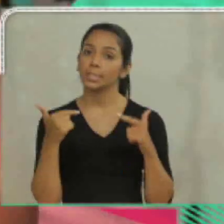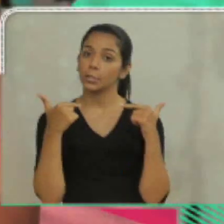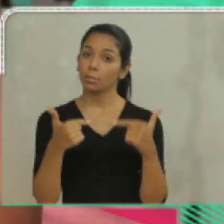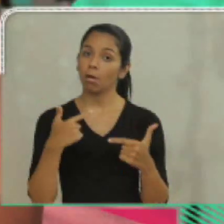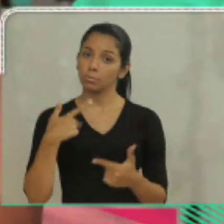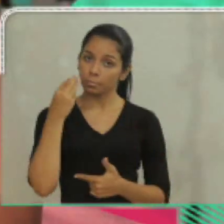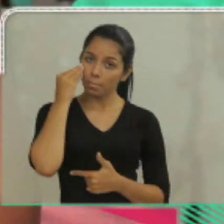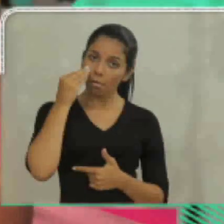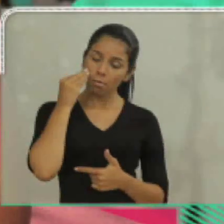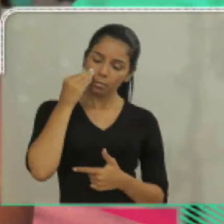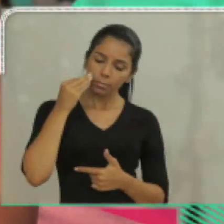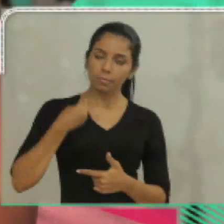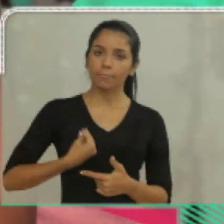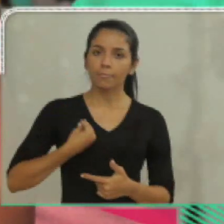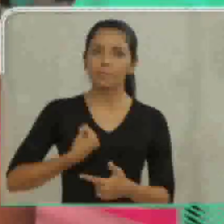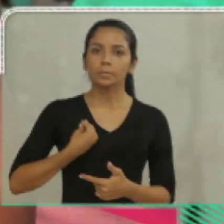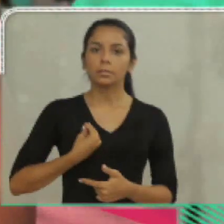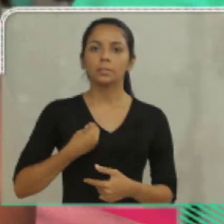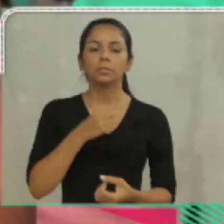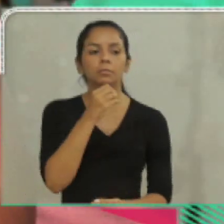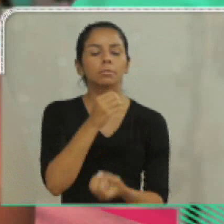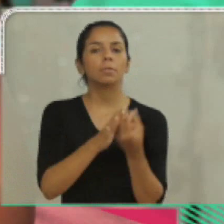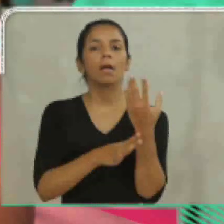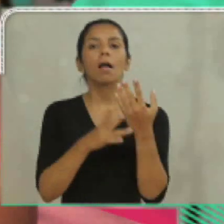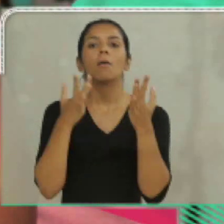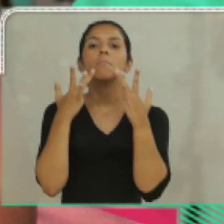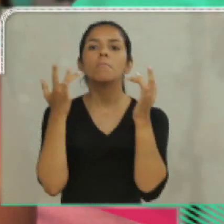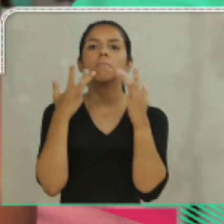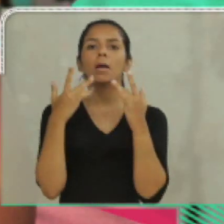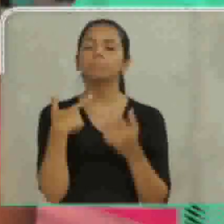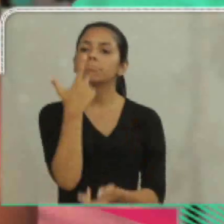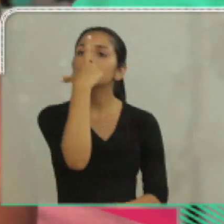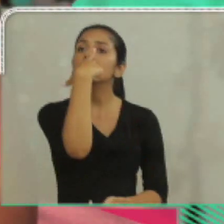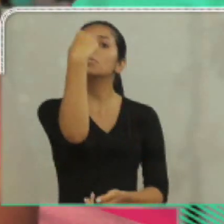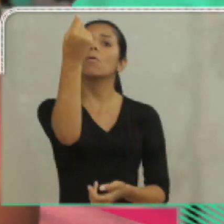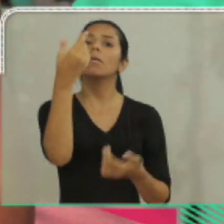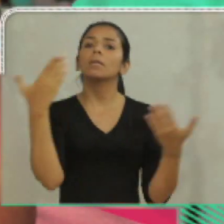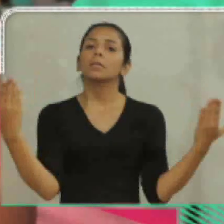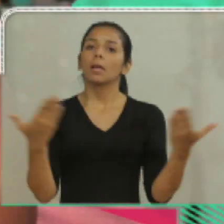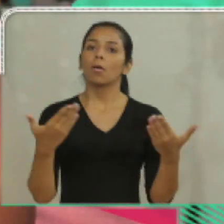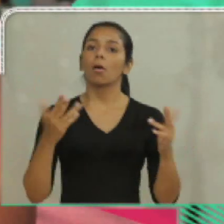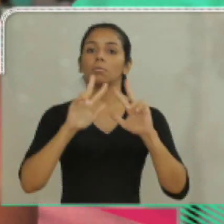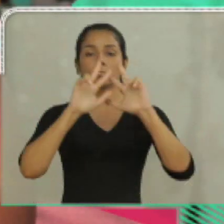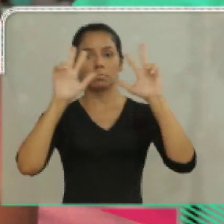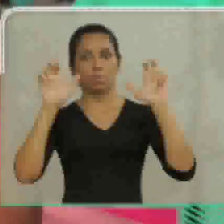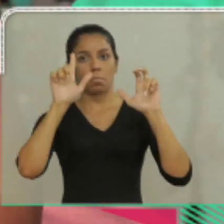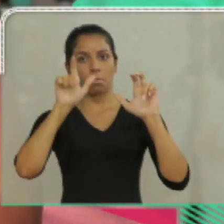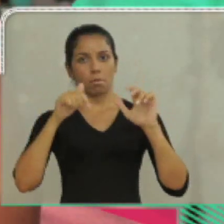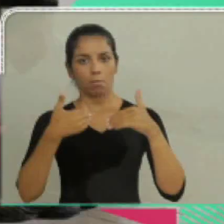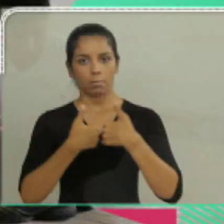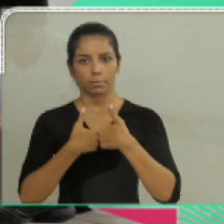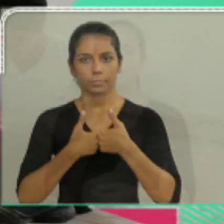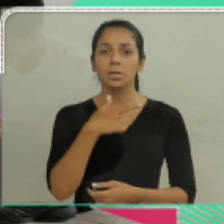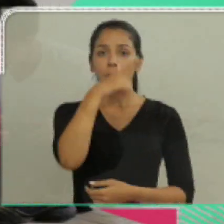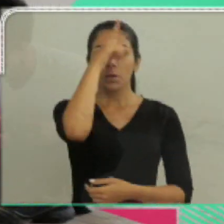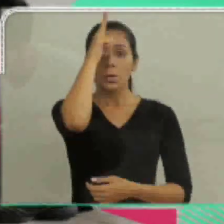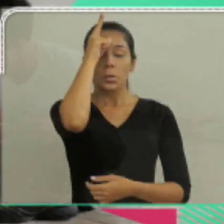Graças a minha experiência de vida, criei a peça Fui Escolhida, e agora, que aborda o tema Autismo.